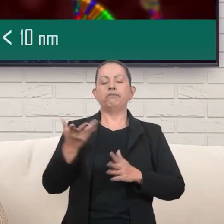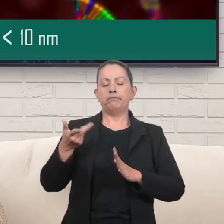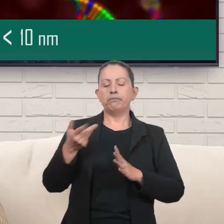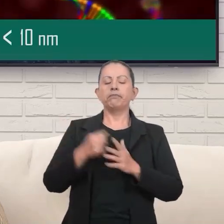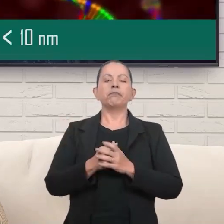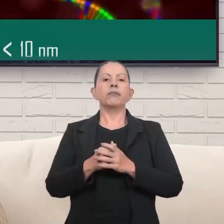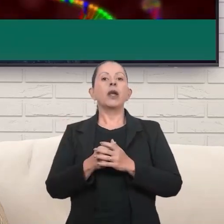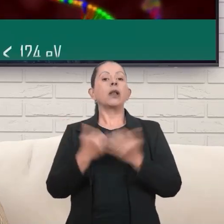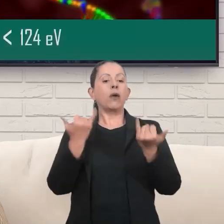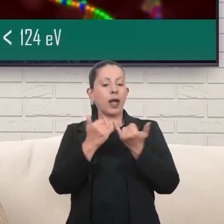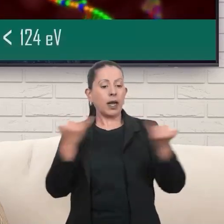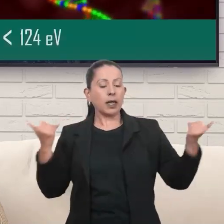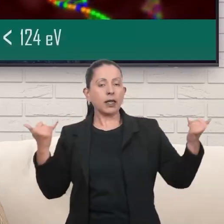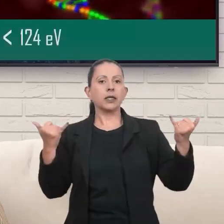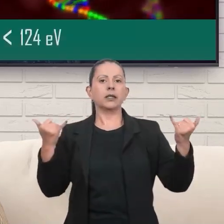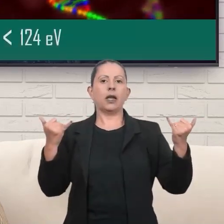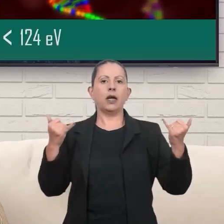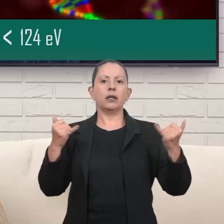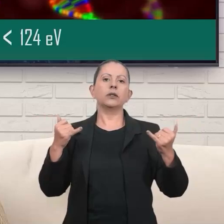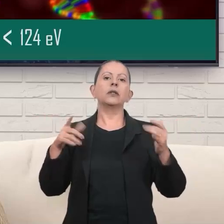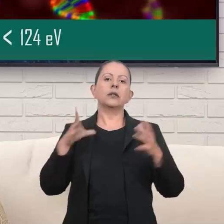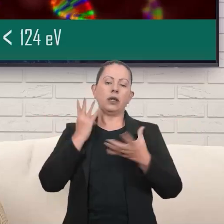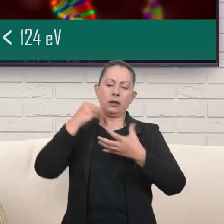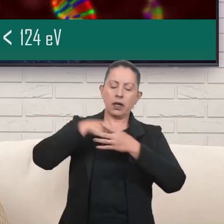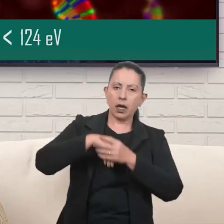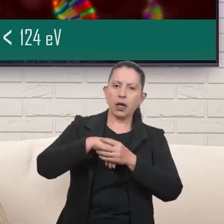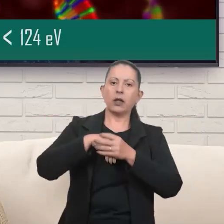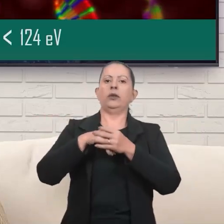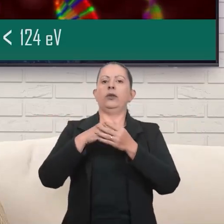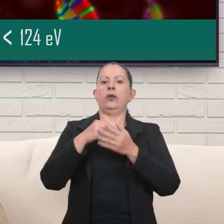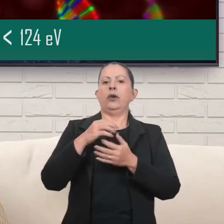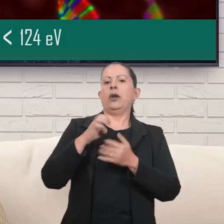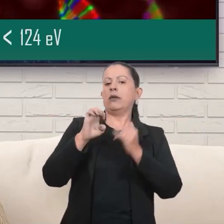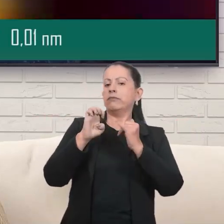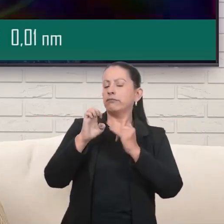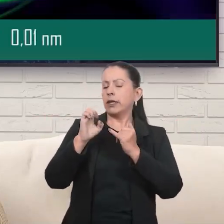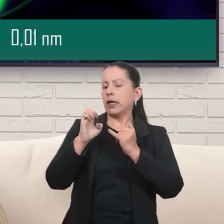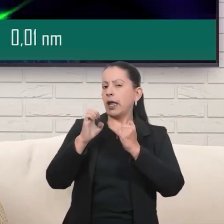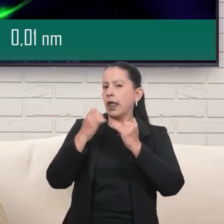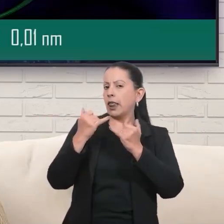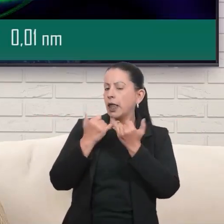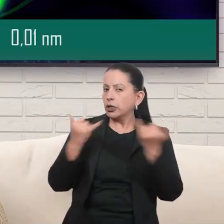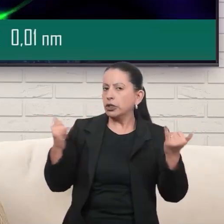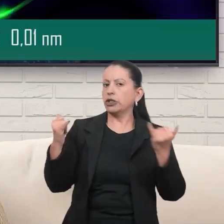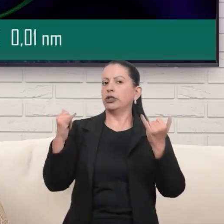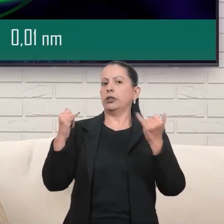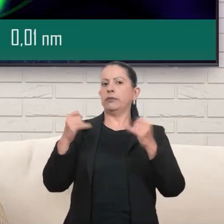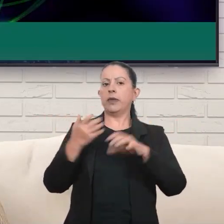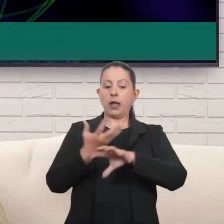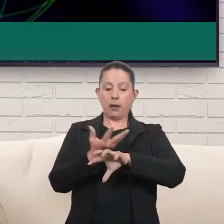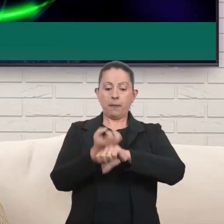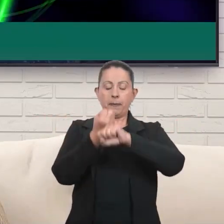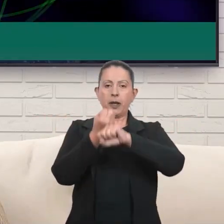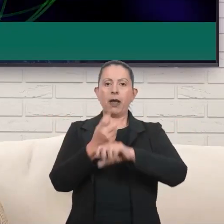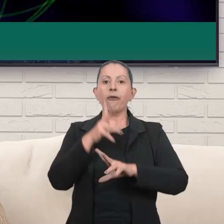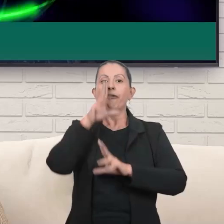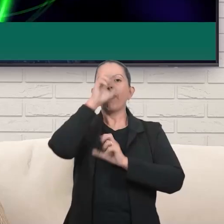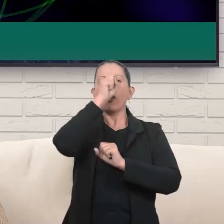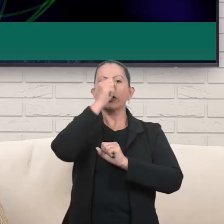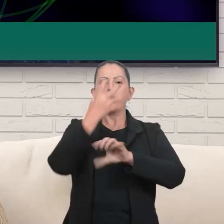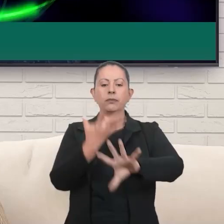Eletricidade é força, é energia. E o magnetismo é força de atração, como o ímã.